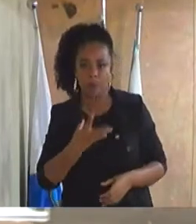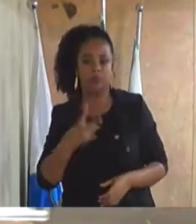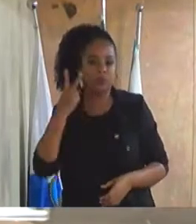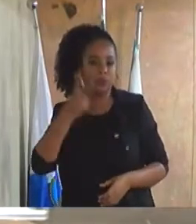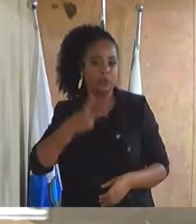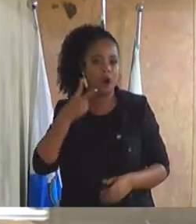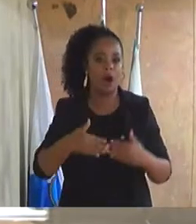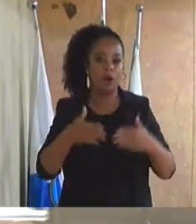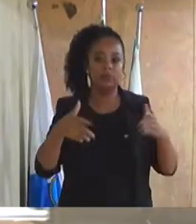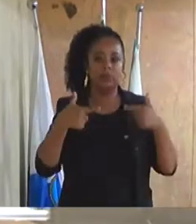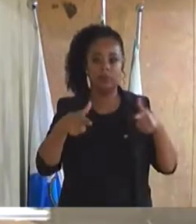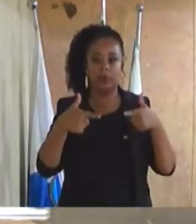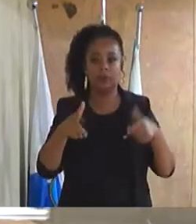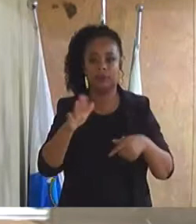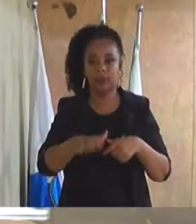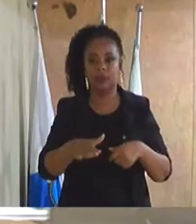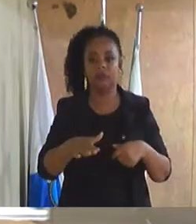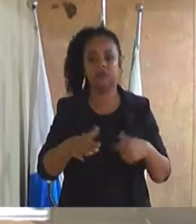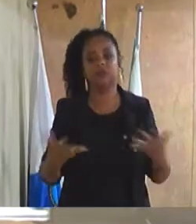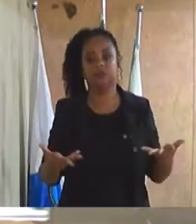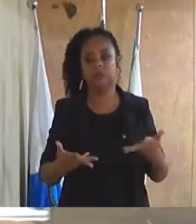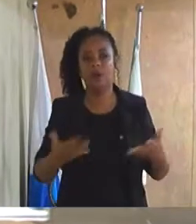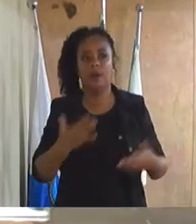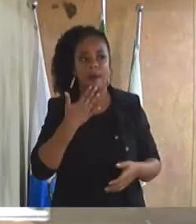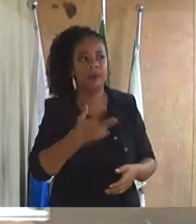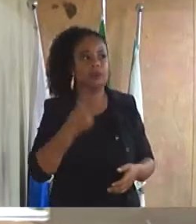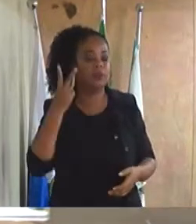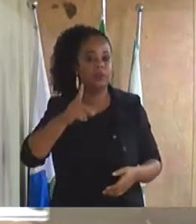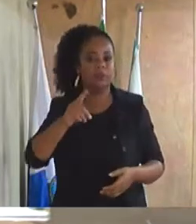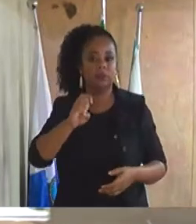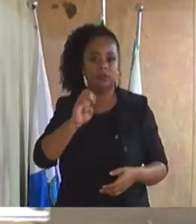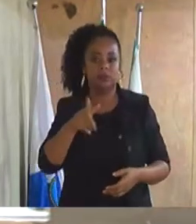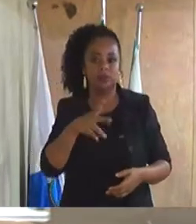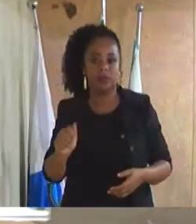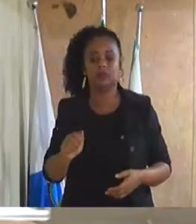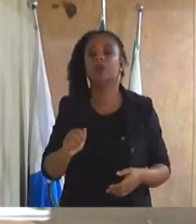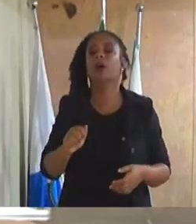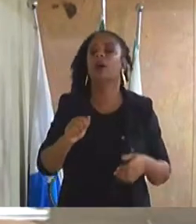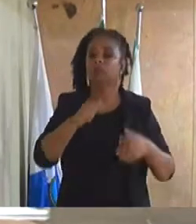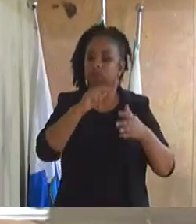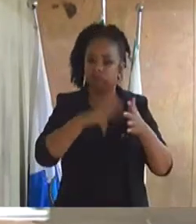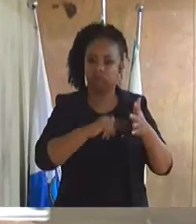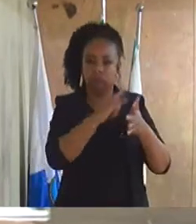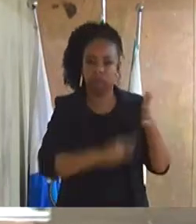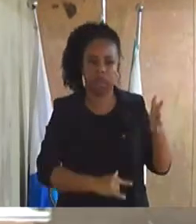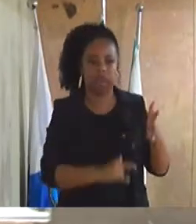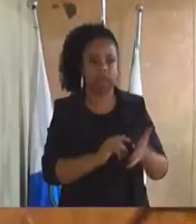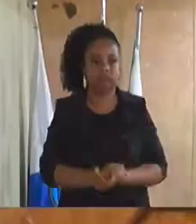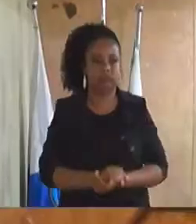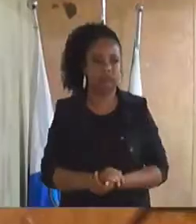trabalhos nessa tarde de hoje e peço à vereadora Delsa de Oliveira que faça a leitura do expediente.